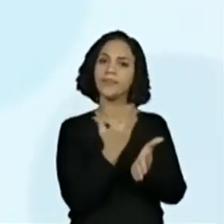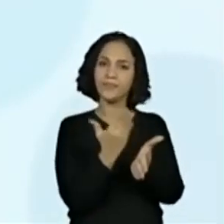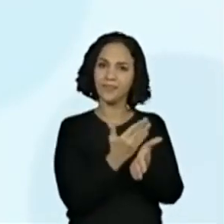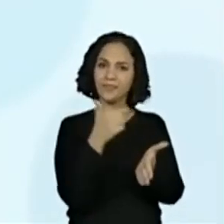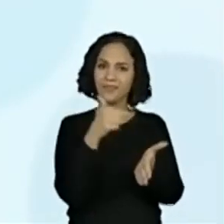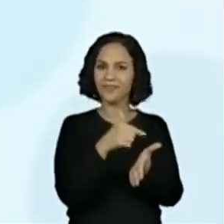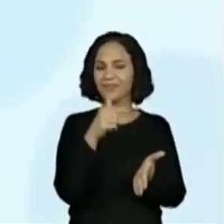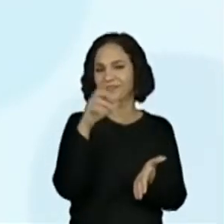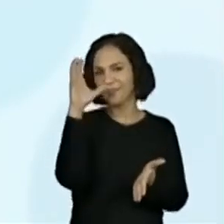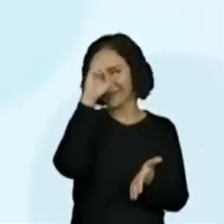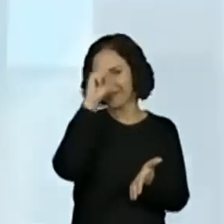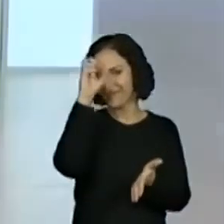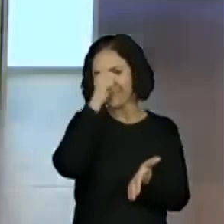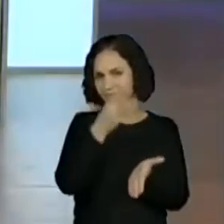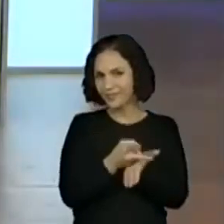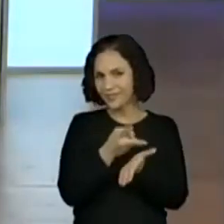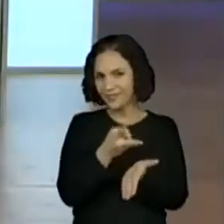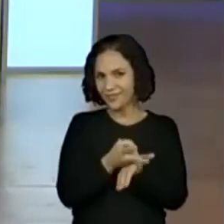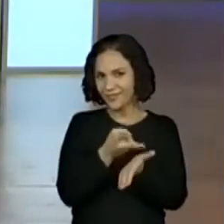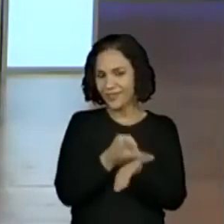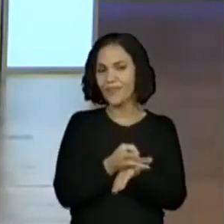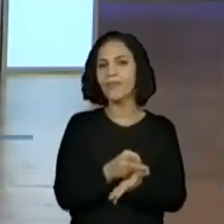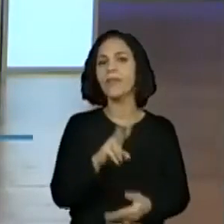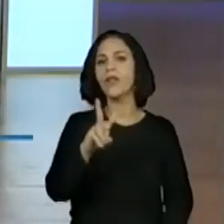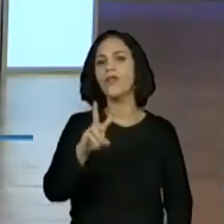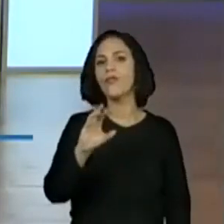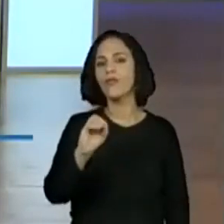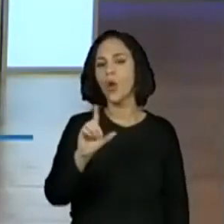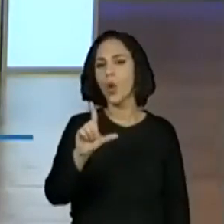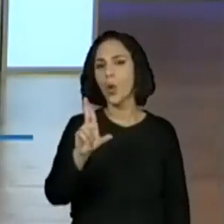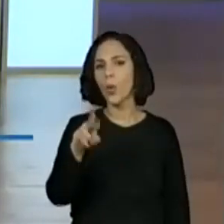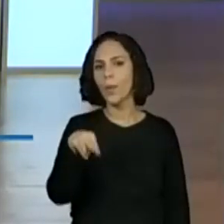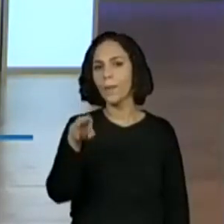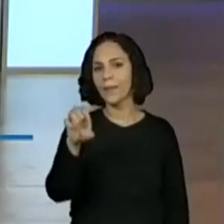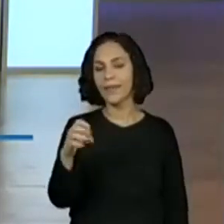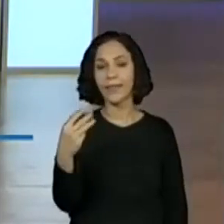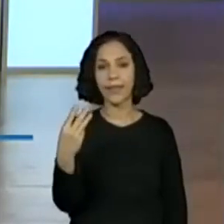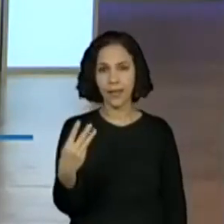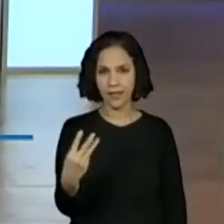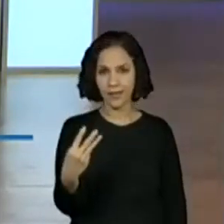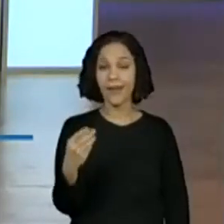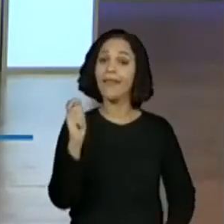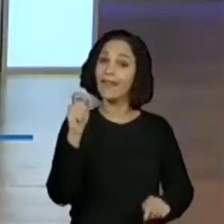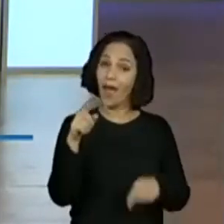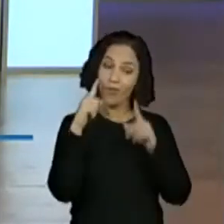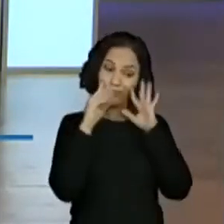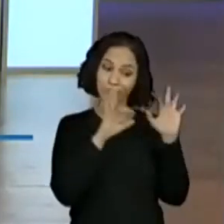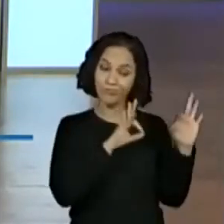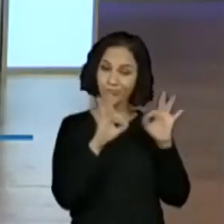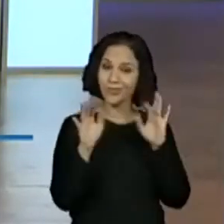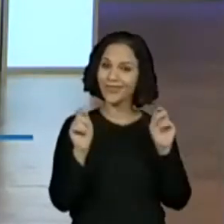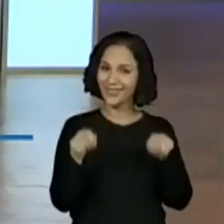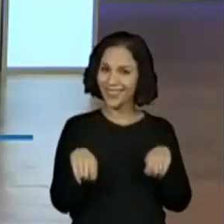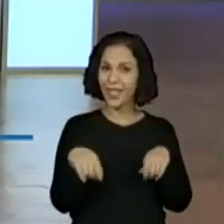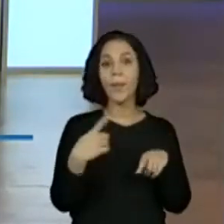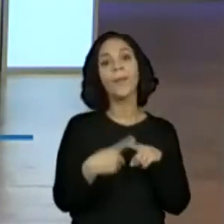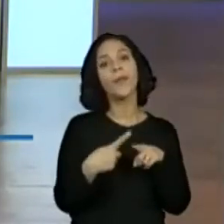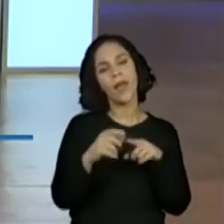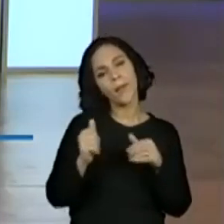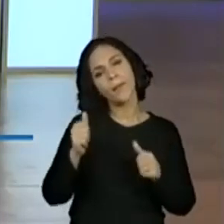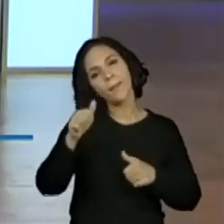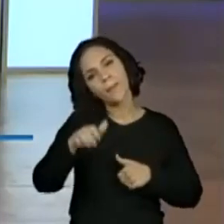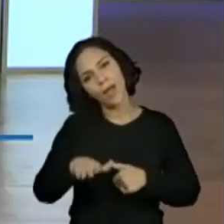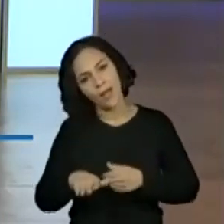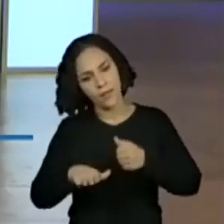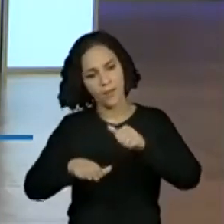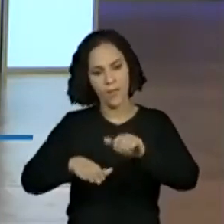do volume 3. Vocês, vocês já podem ir acompanhando ali, porque seremos passo a passo.